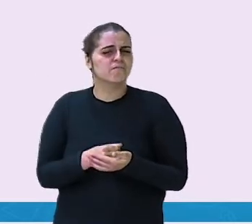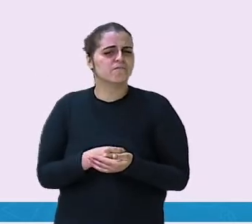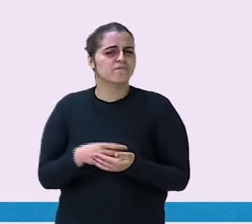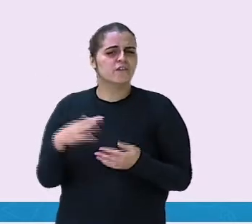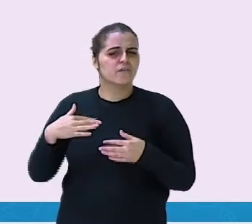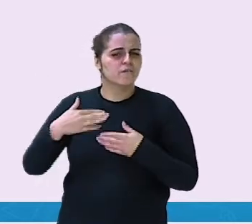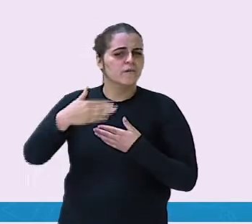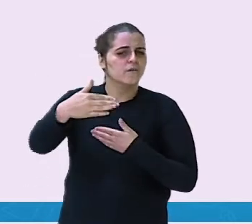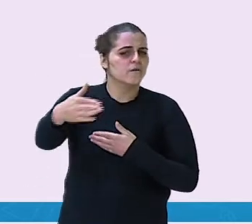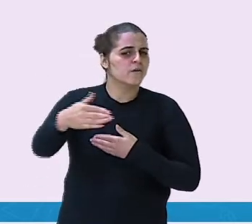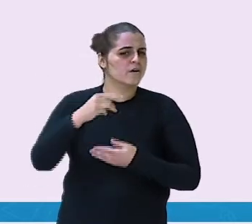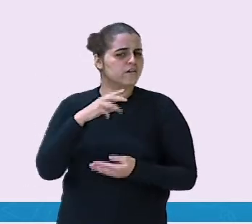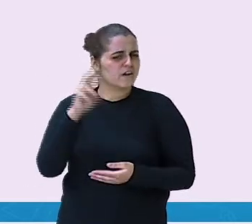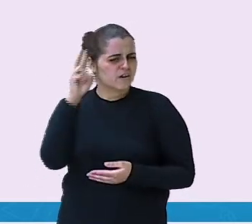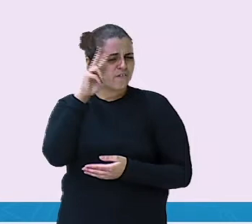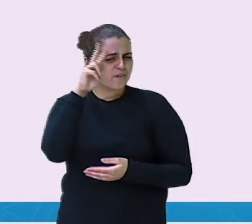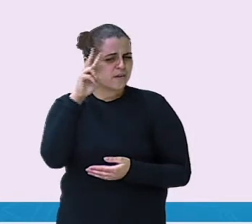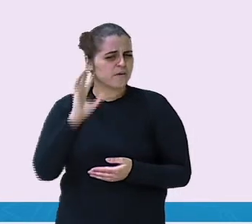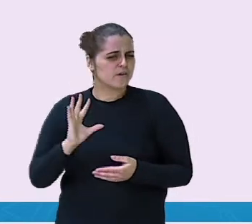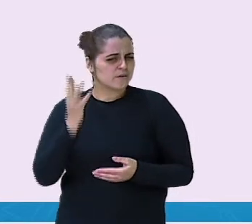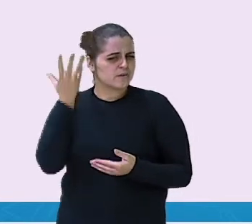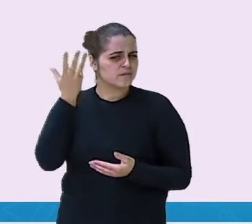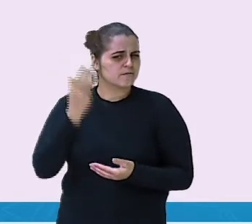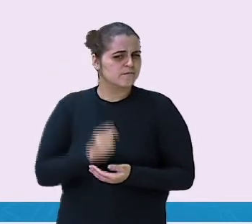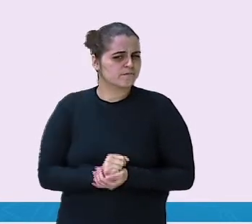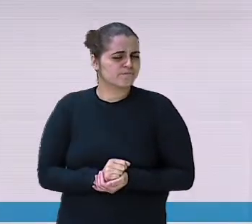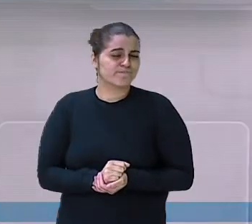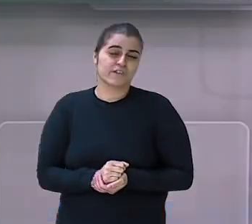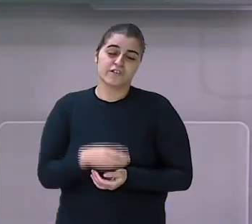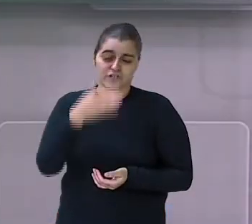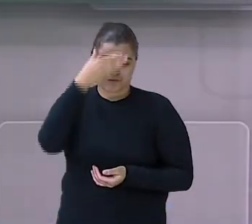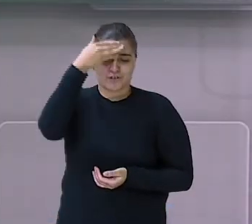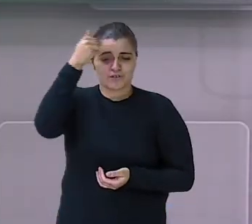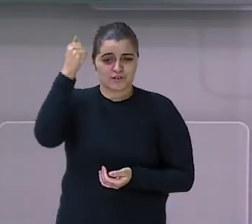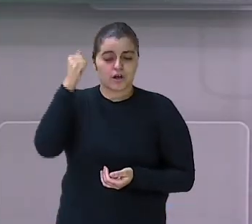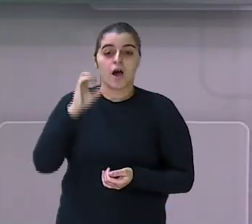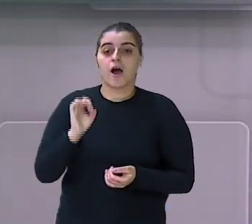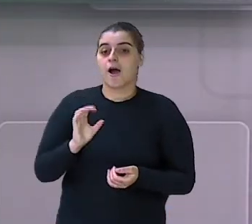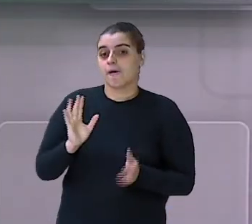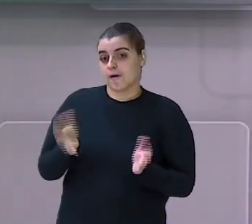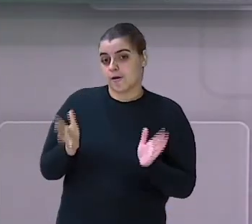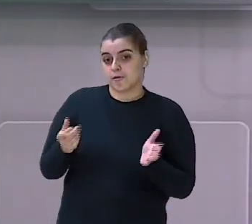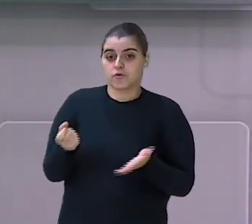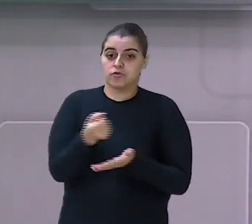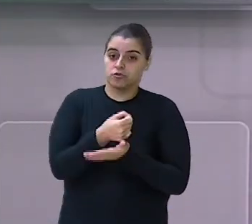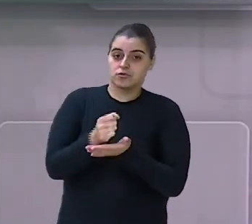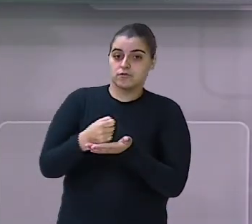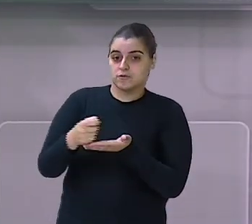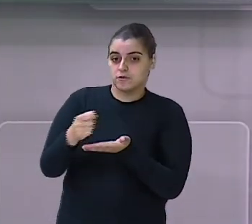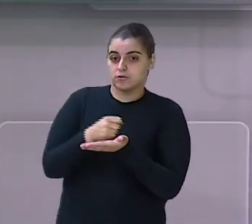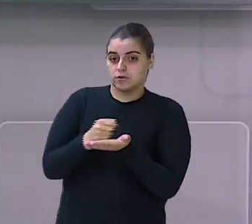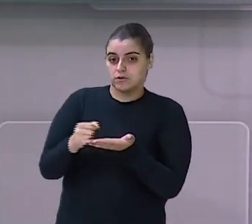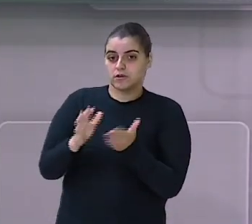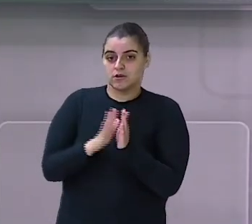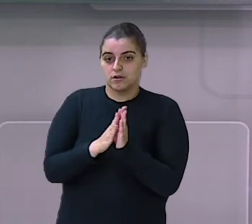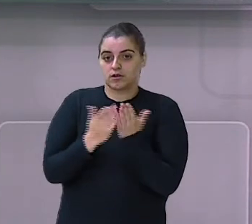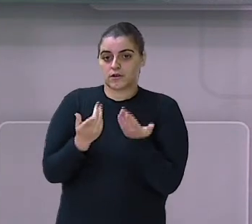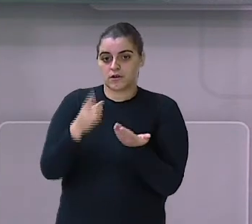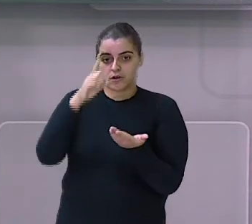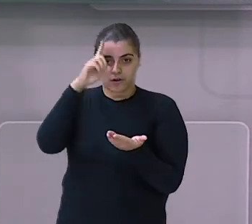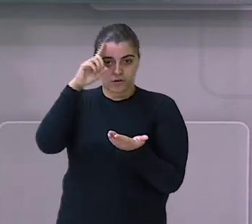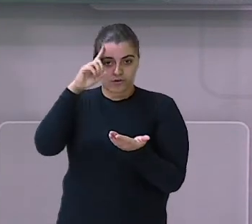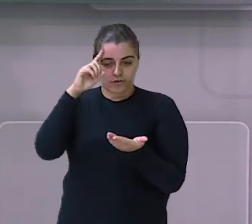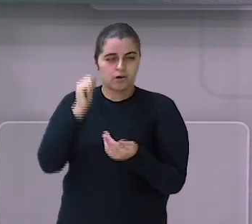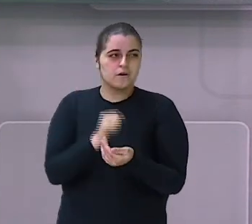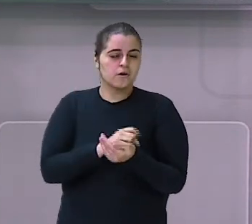aconteceu comigo? Às vezes, não. Se eu tiver anotado ali no diário, com a data, tem